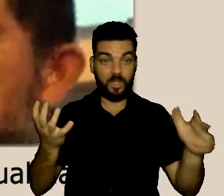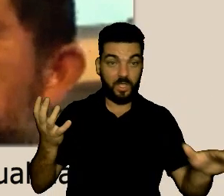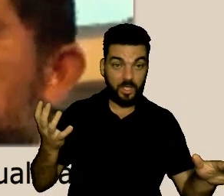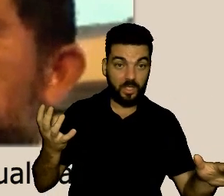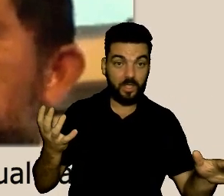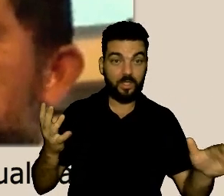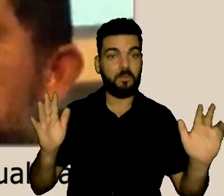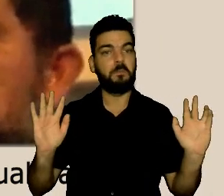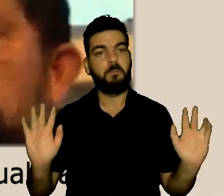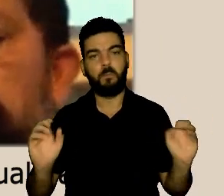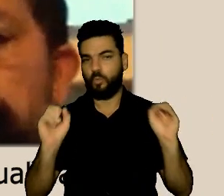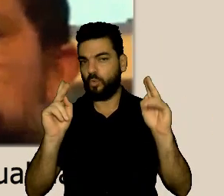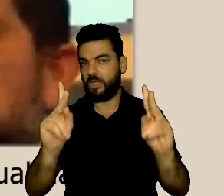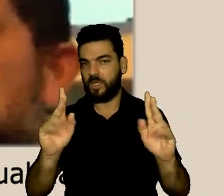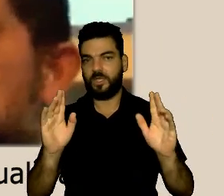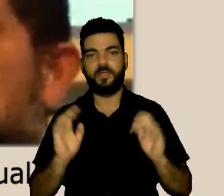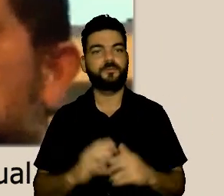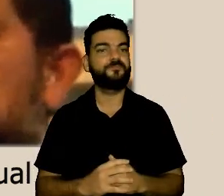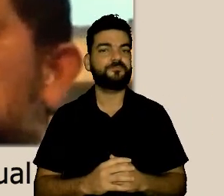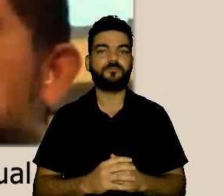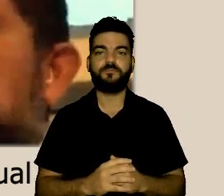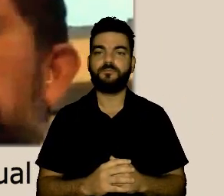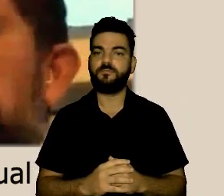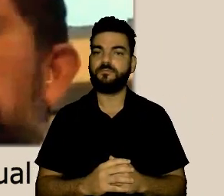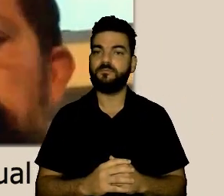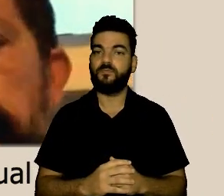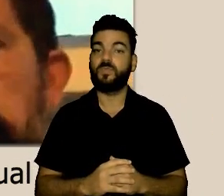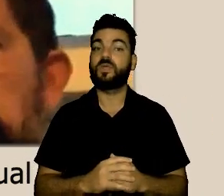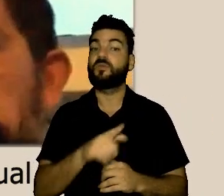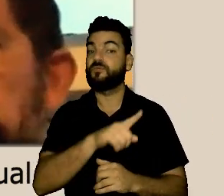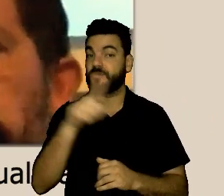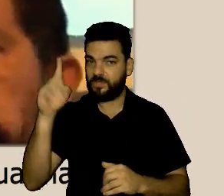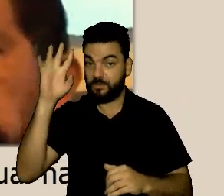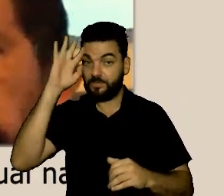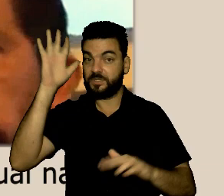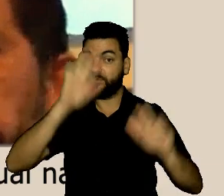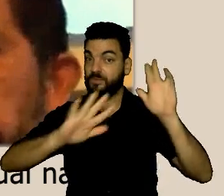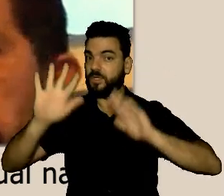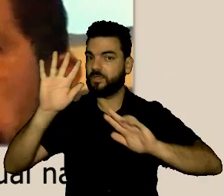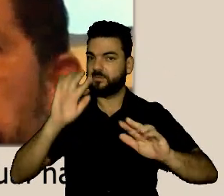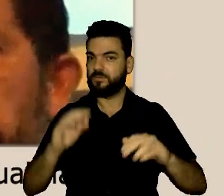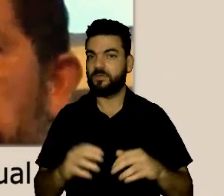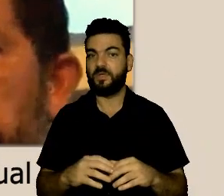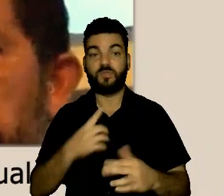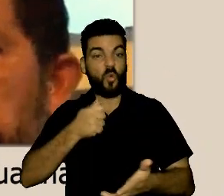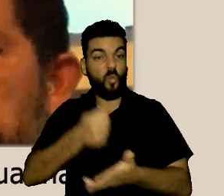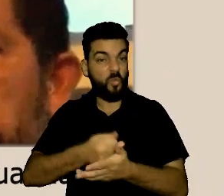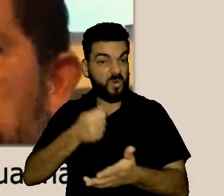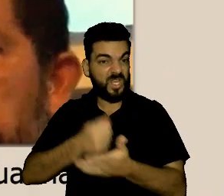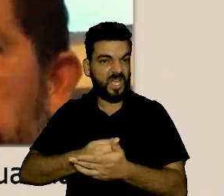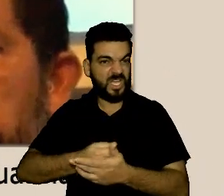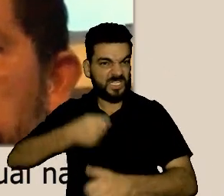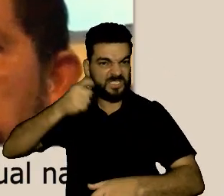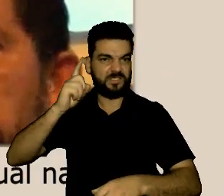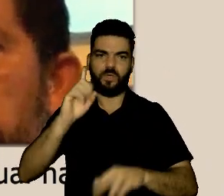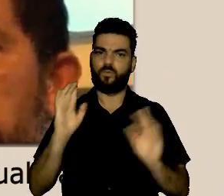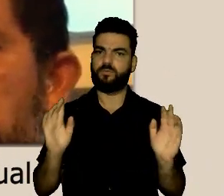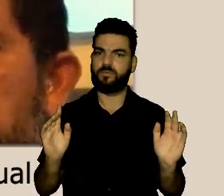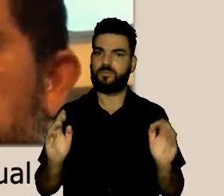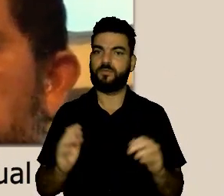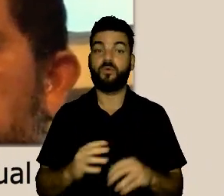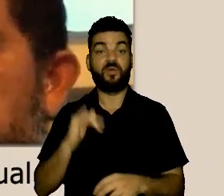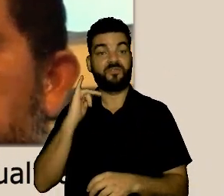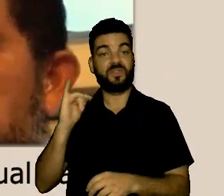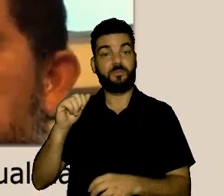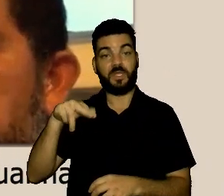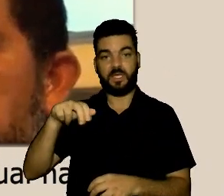tudo a dignidade da pessoa humana aquela pessoa se ela disser não consigo nós temos que respeitar então por isso que eu pus